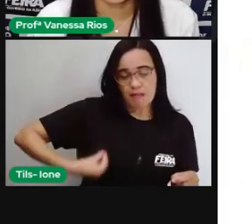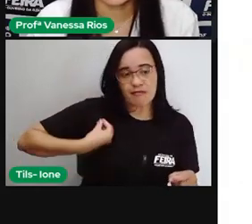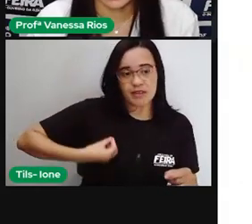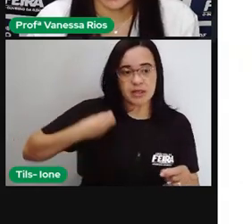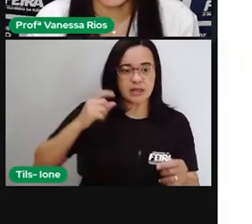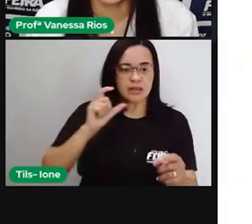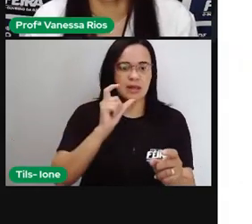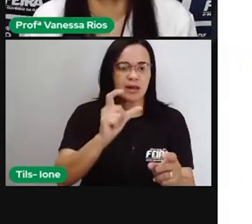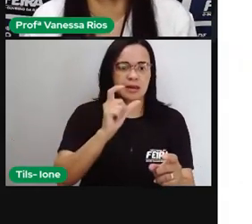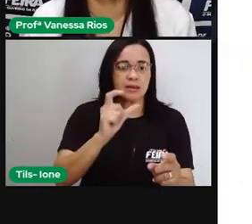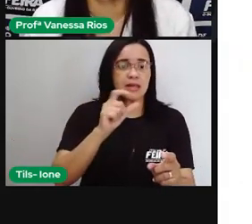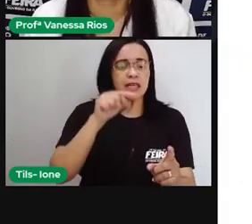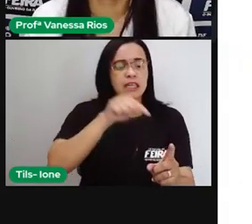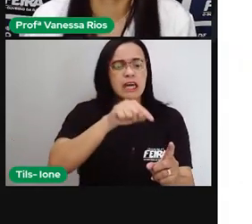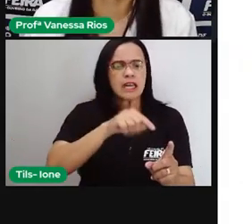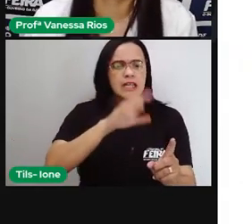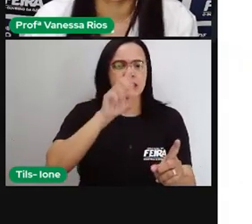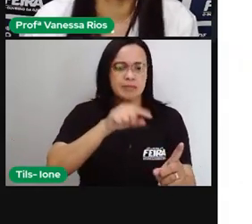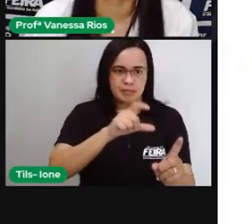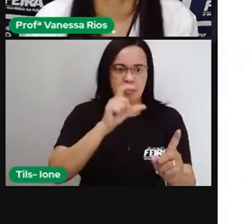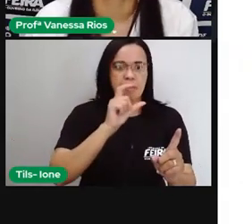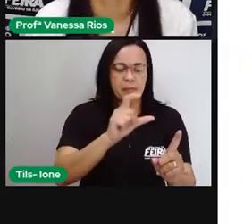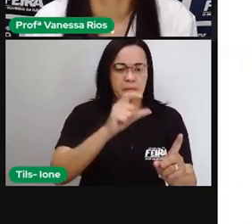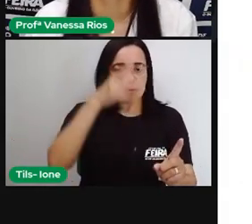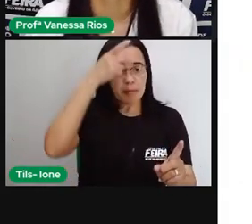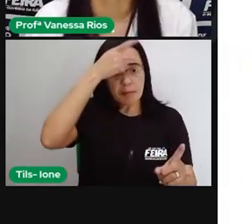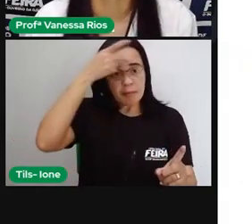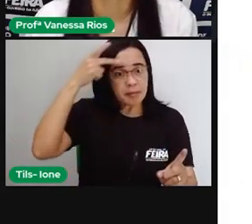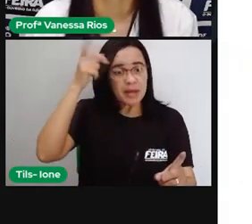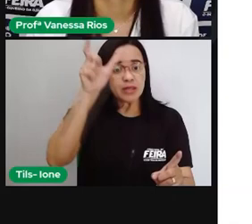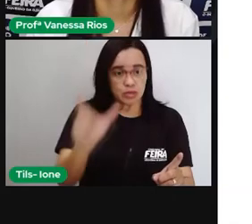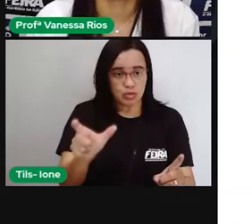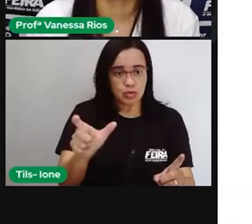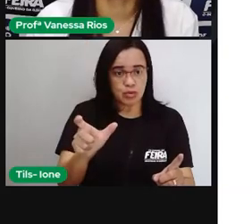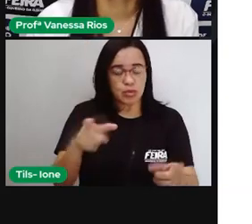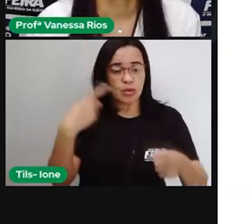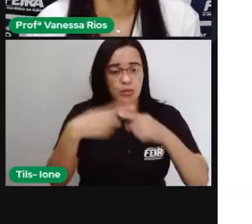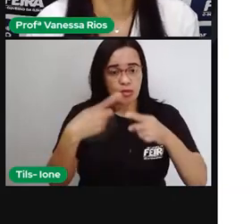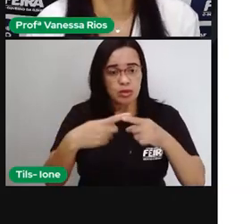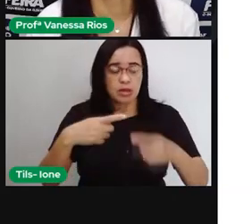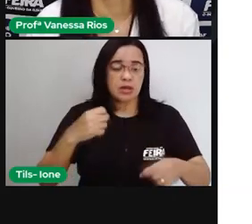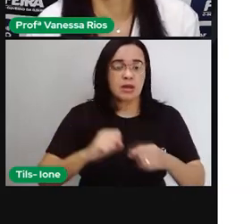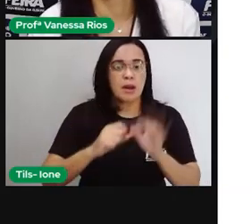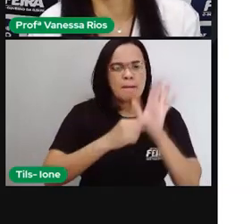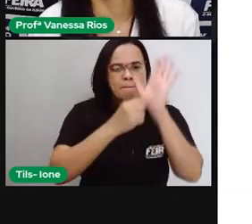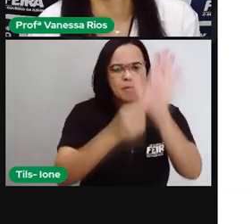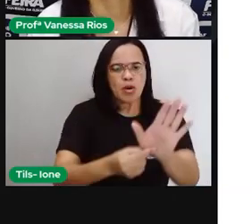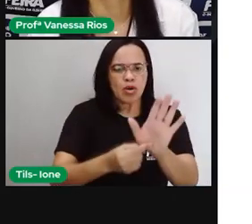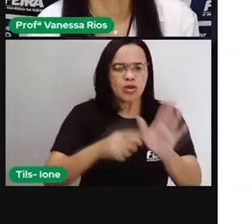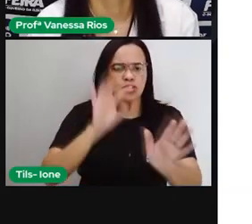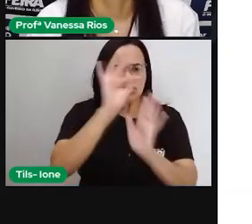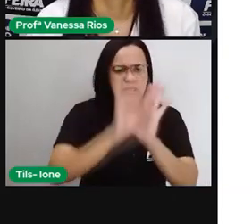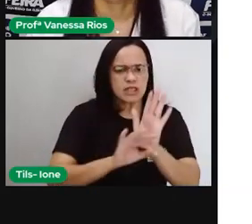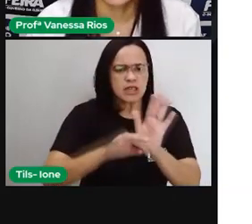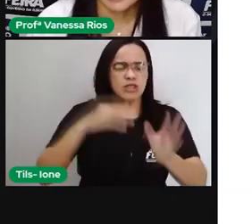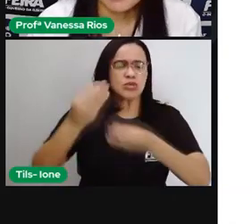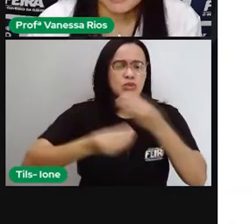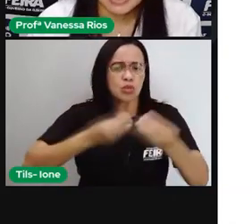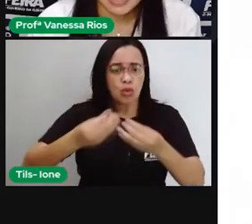escreve, você produz um texto falando da vida de alguém esse texto a gente chama de